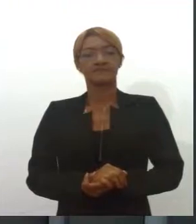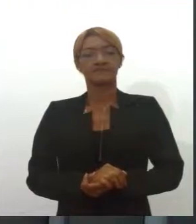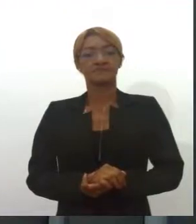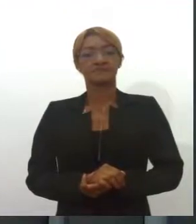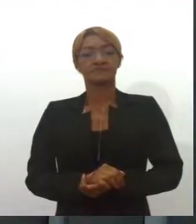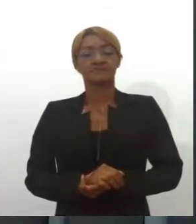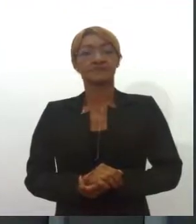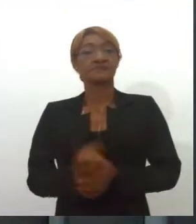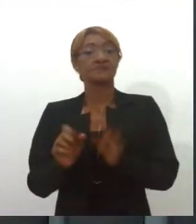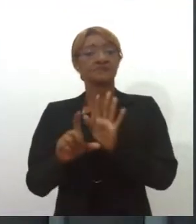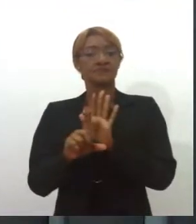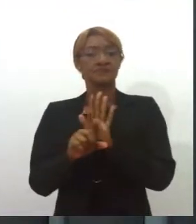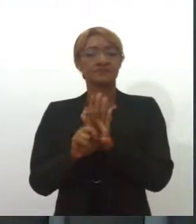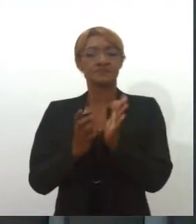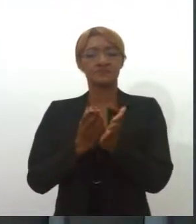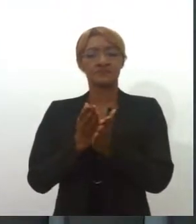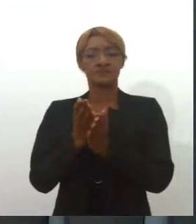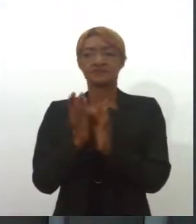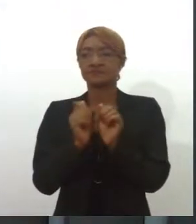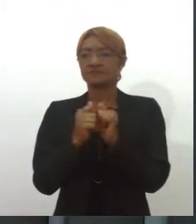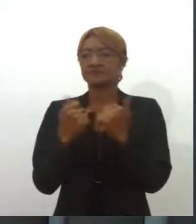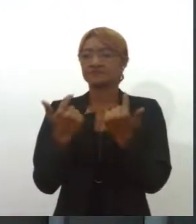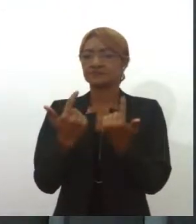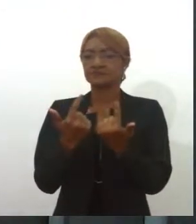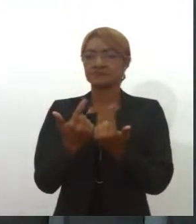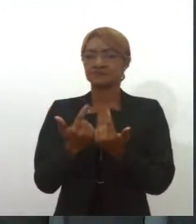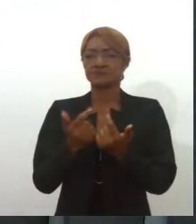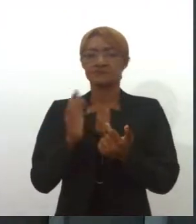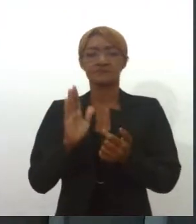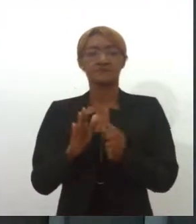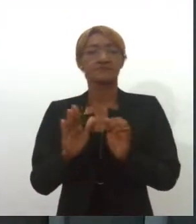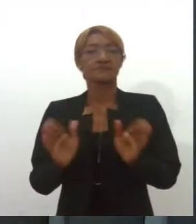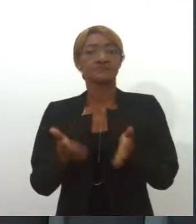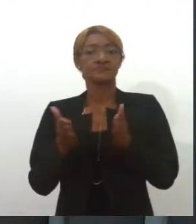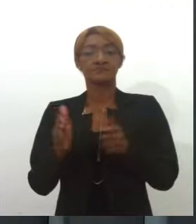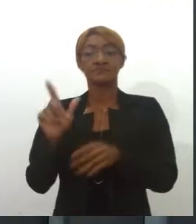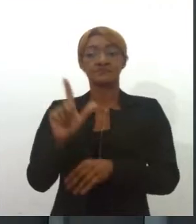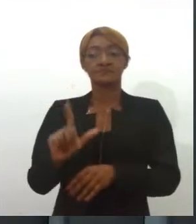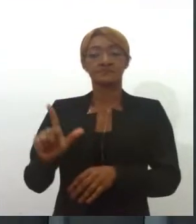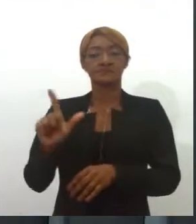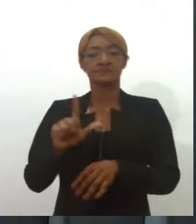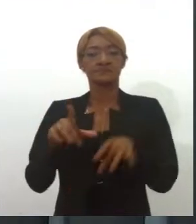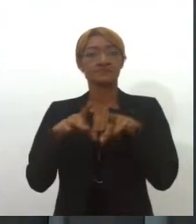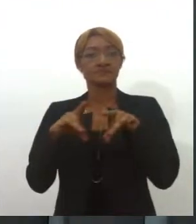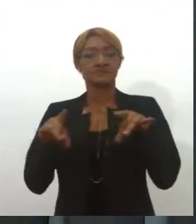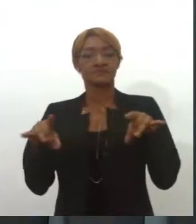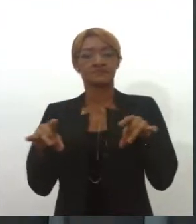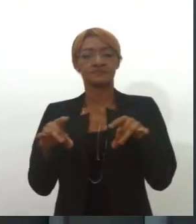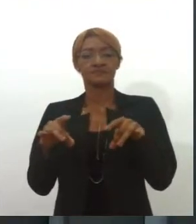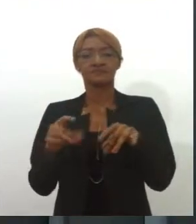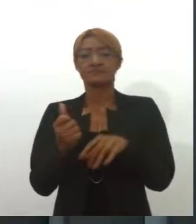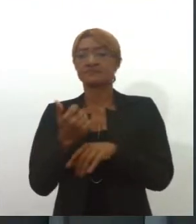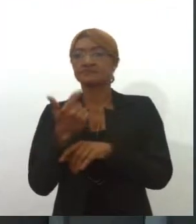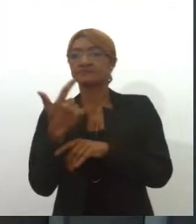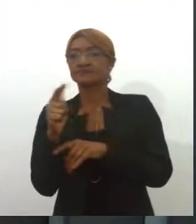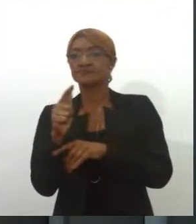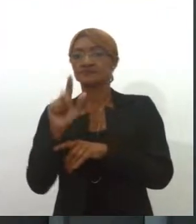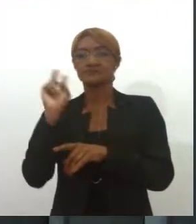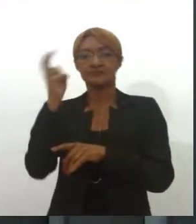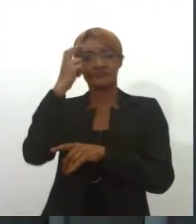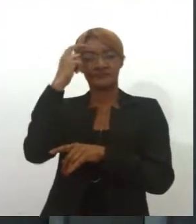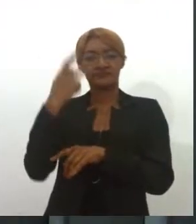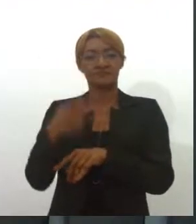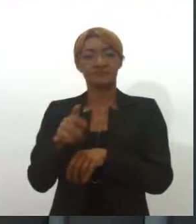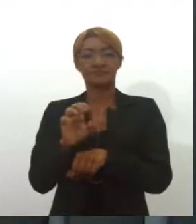Uma lei aprovada na Alese visa estimular a produção da literatura de cordel e outras expressões culturais do nosso